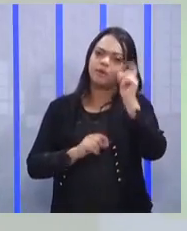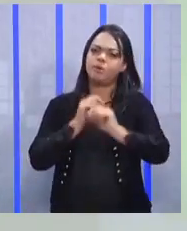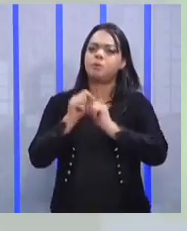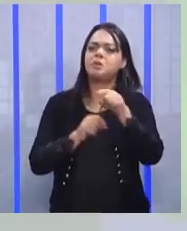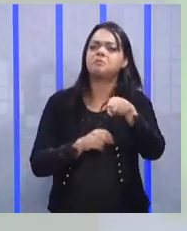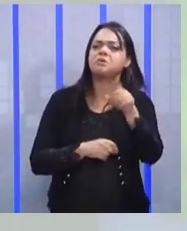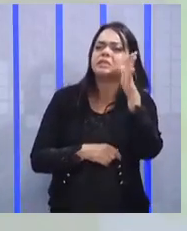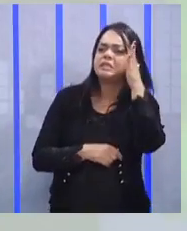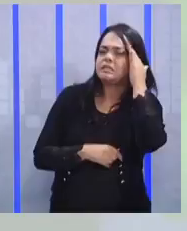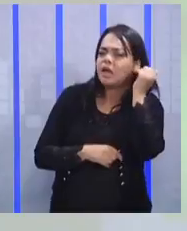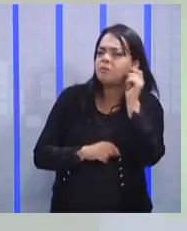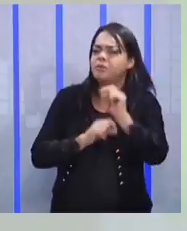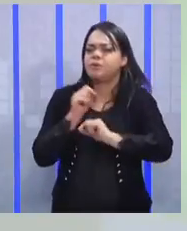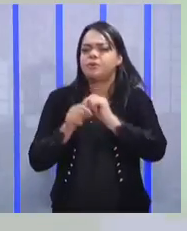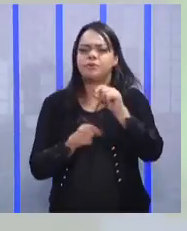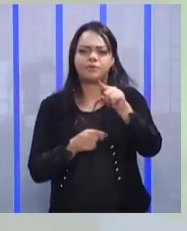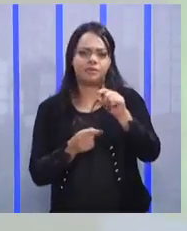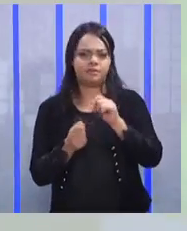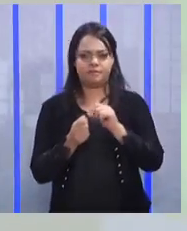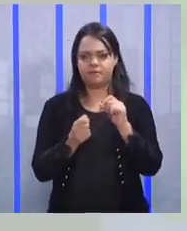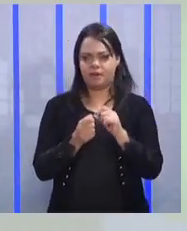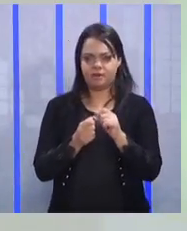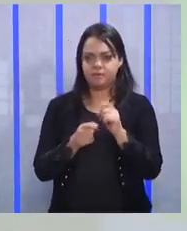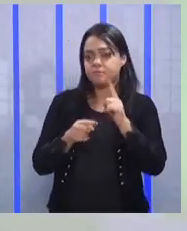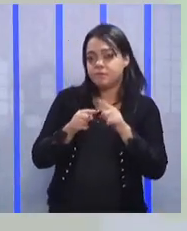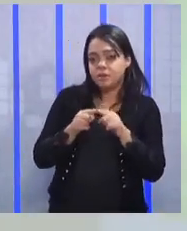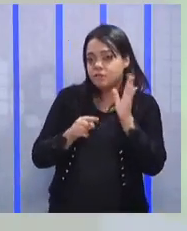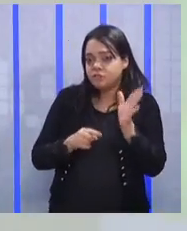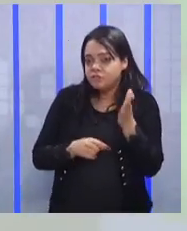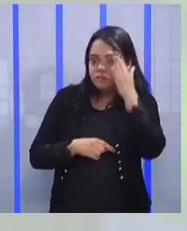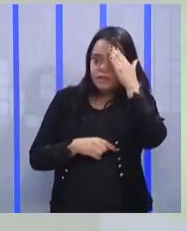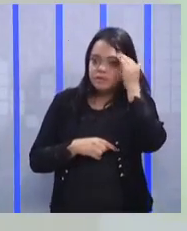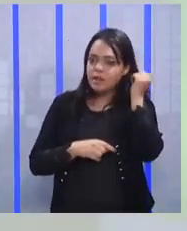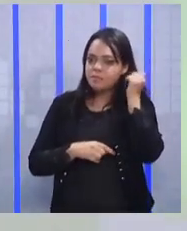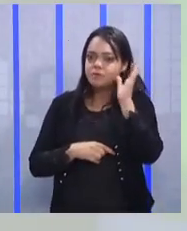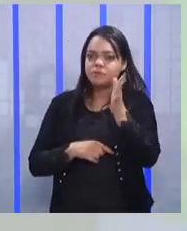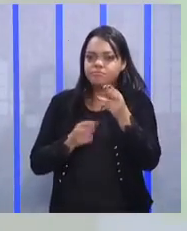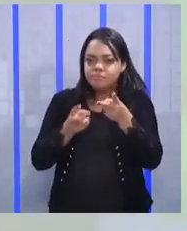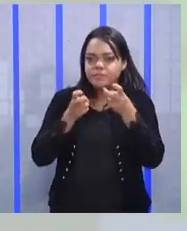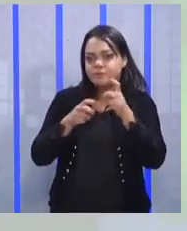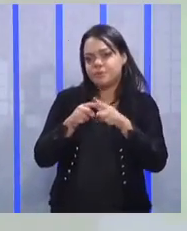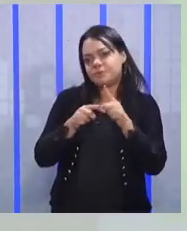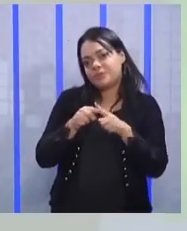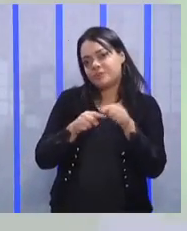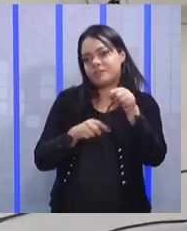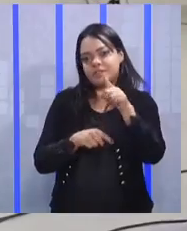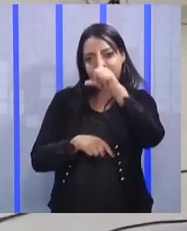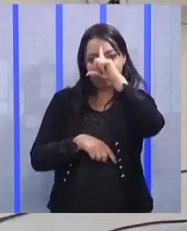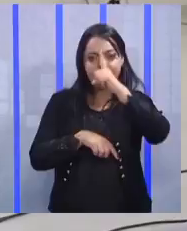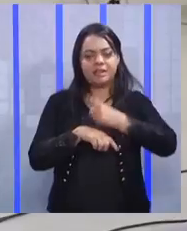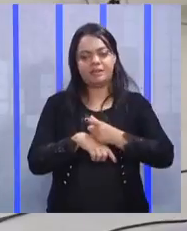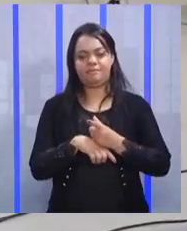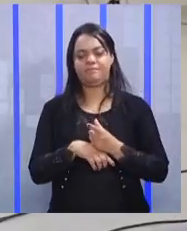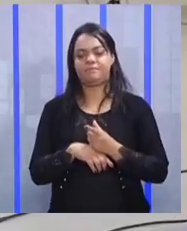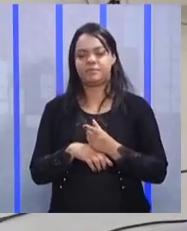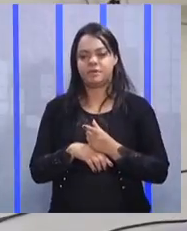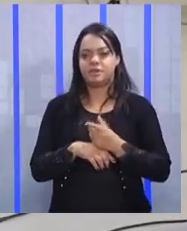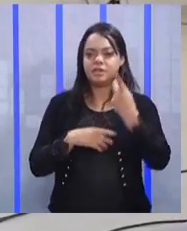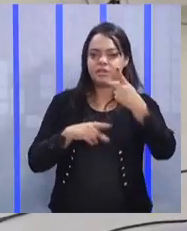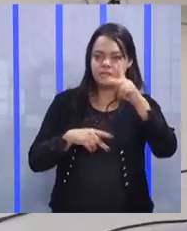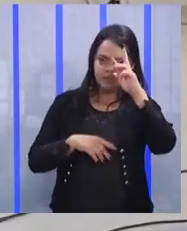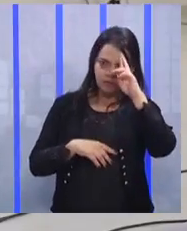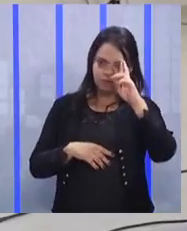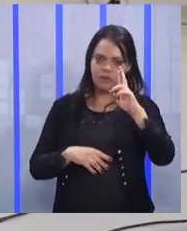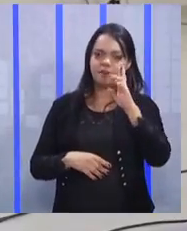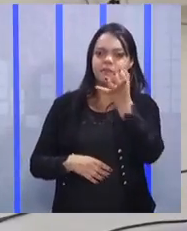saber o que você faz. Isso aí ele já sabe. Por isso que você está no cargo de liderança. Ele quer saber o resultado